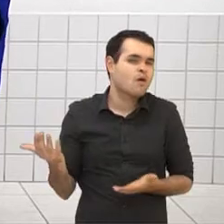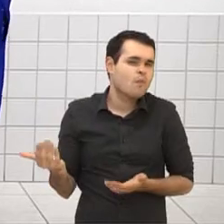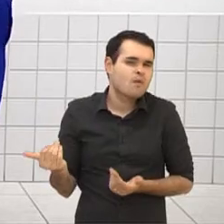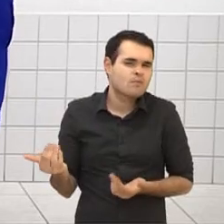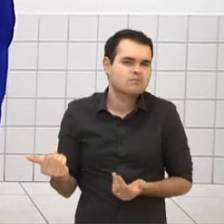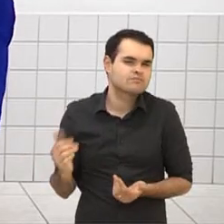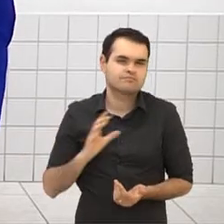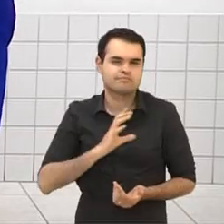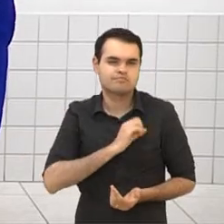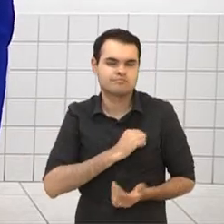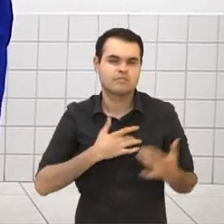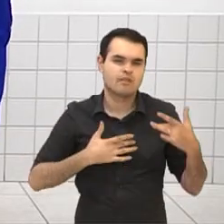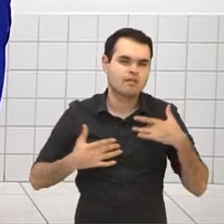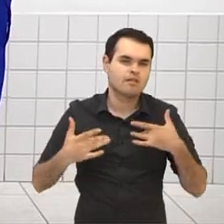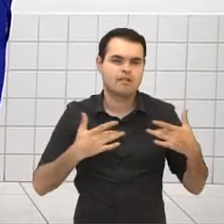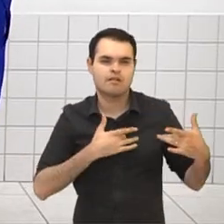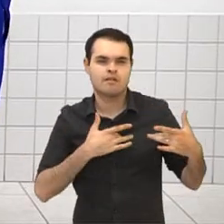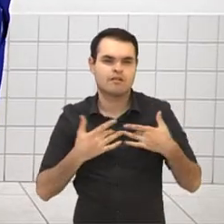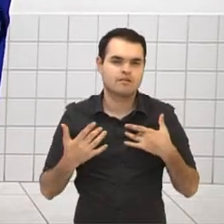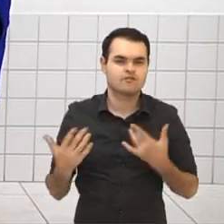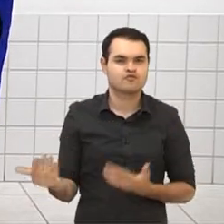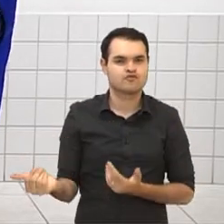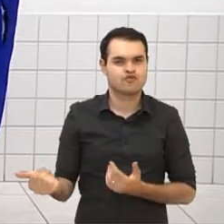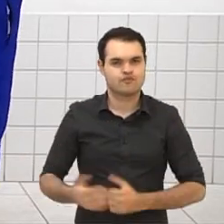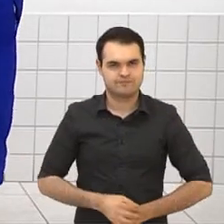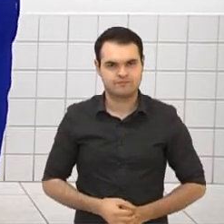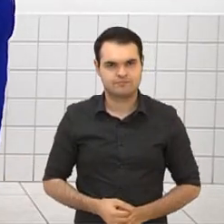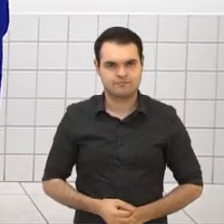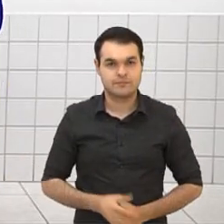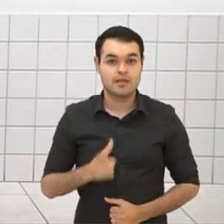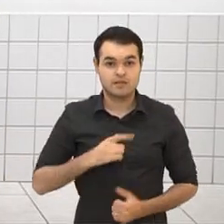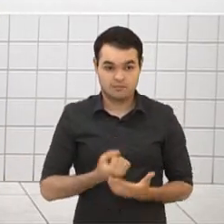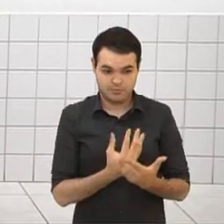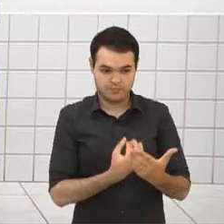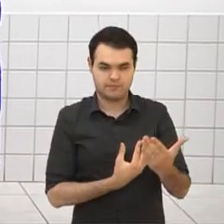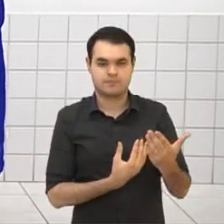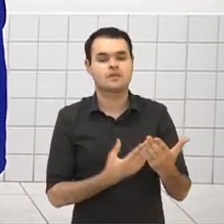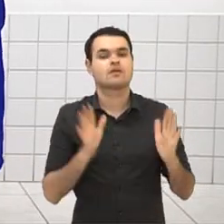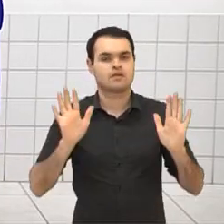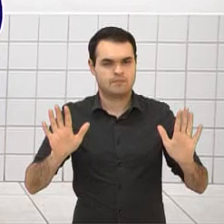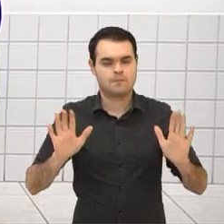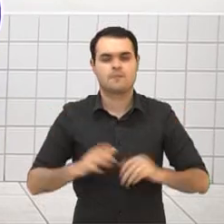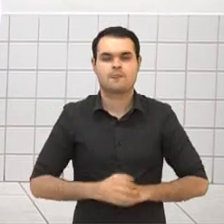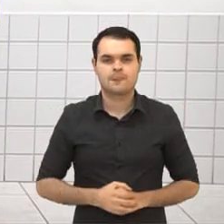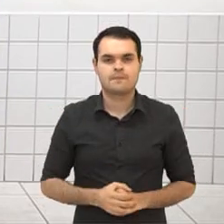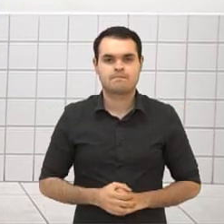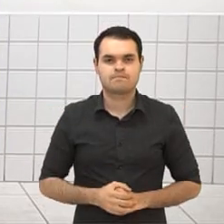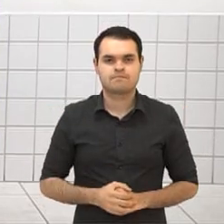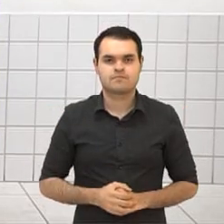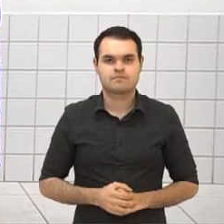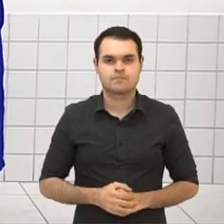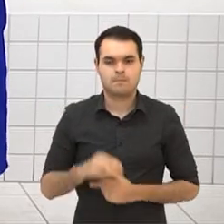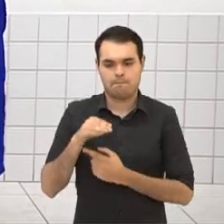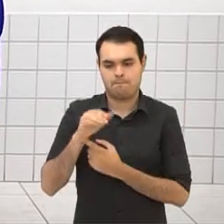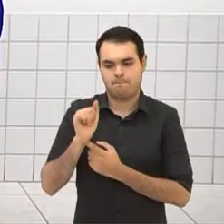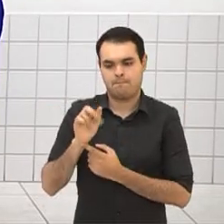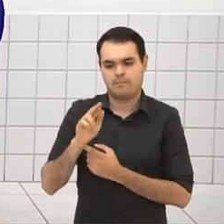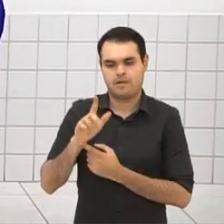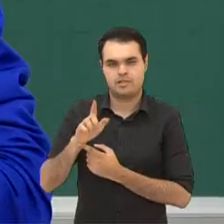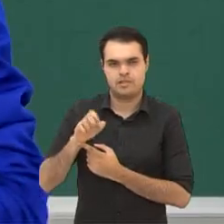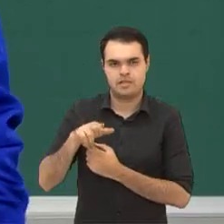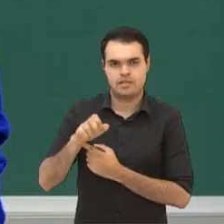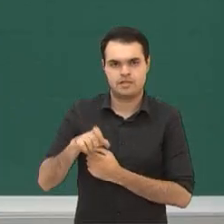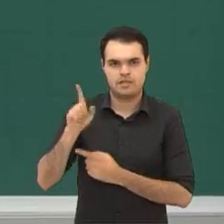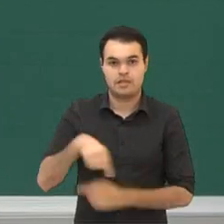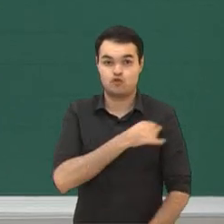Bem isso. Ah, legal, legal. Ok? Tem algum recado aí Temos, temos sim. A Dona Marlene do